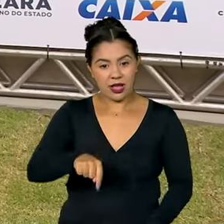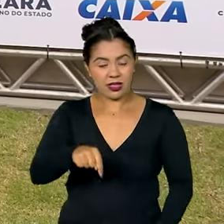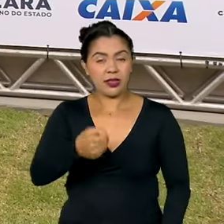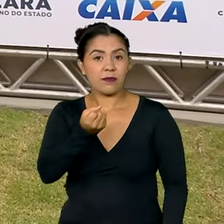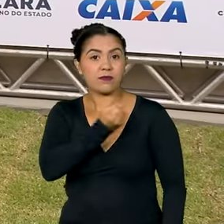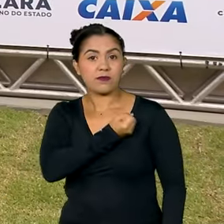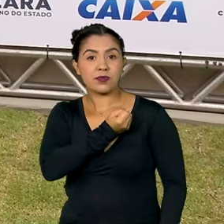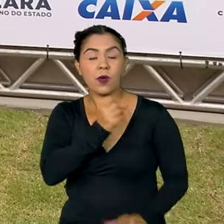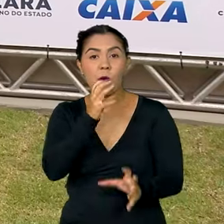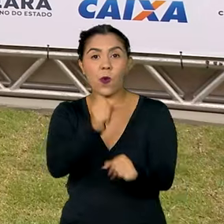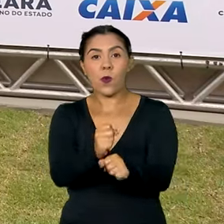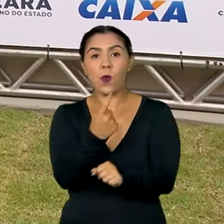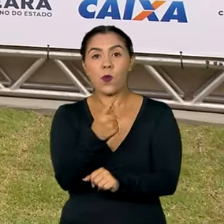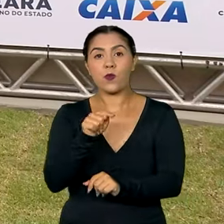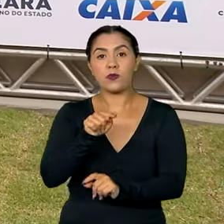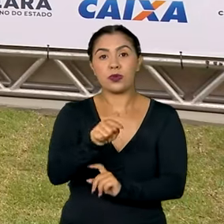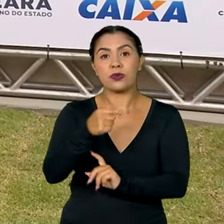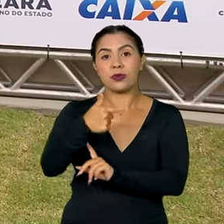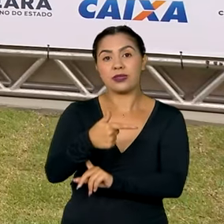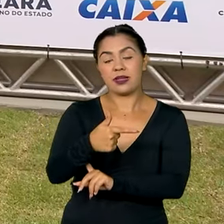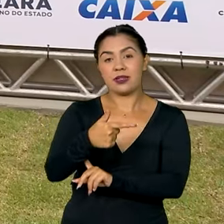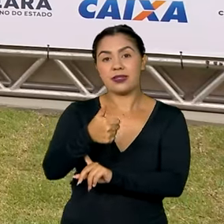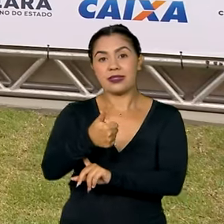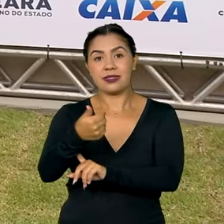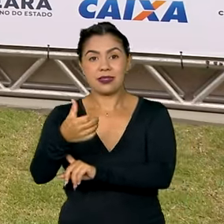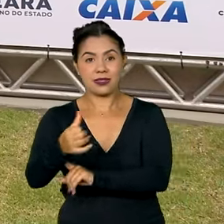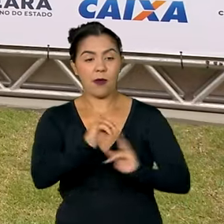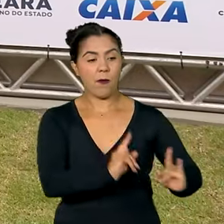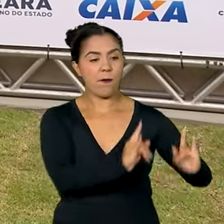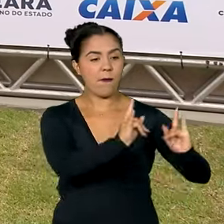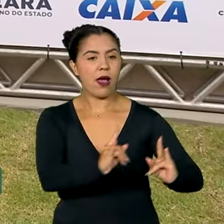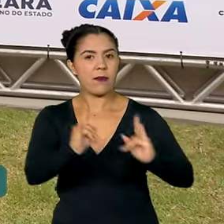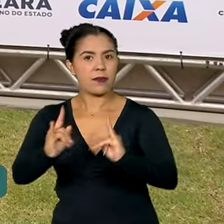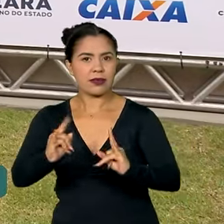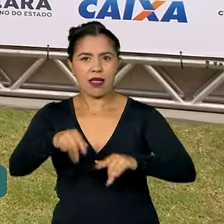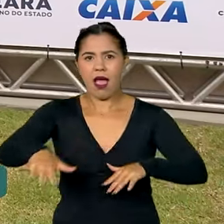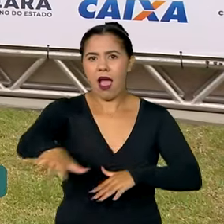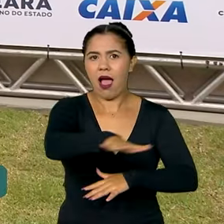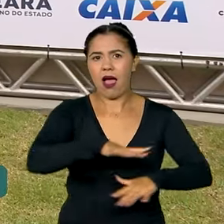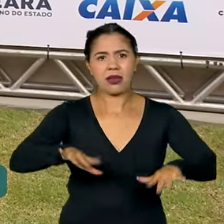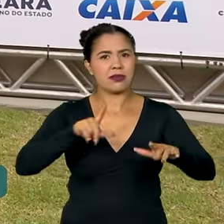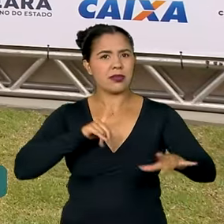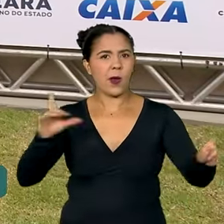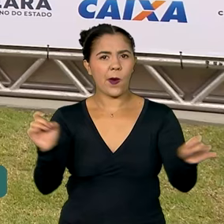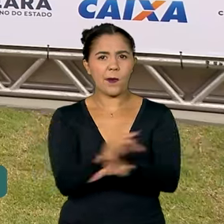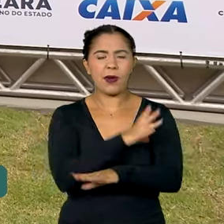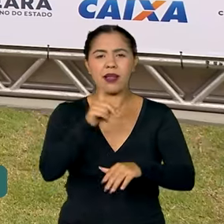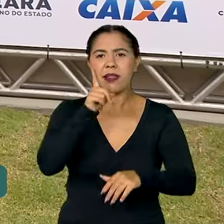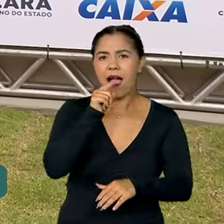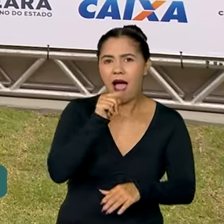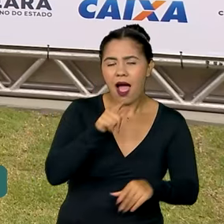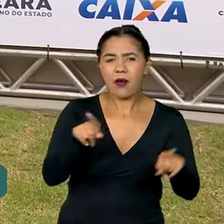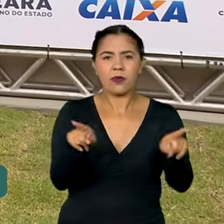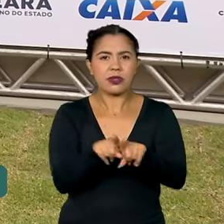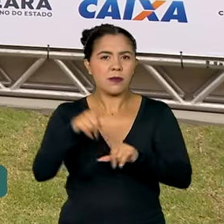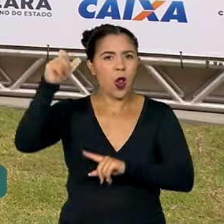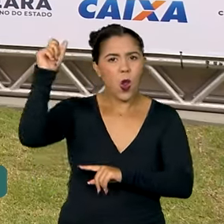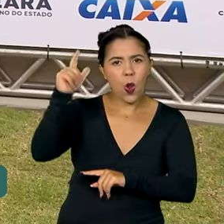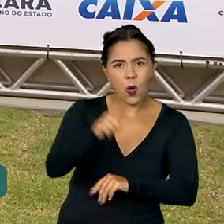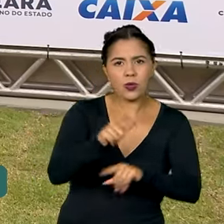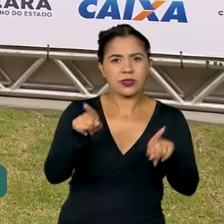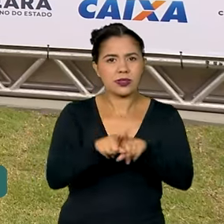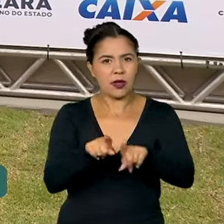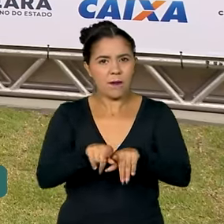.296 apartamentos. A área conta com infraestrutura completa, como água, luz, esgoto e asfalto.